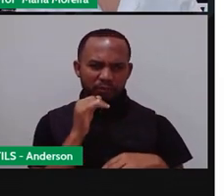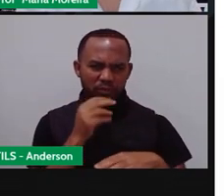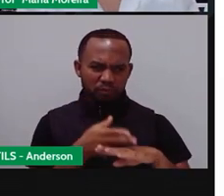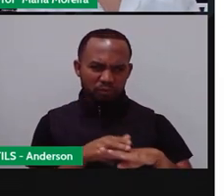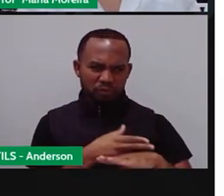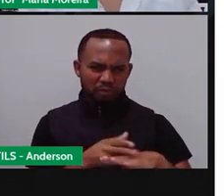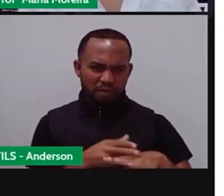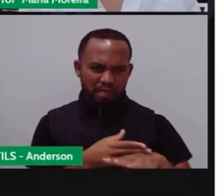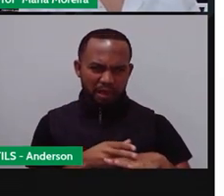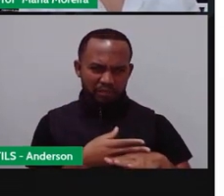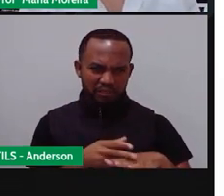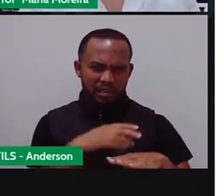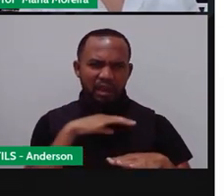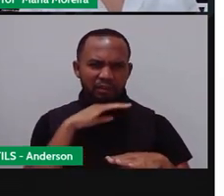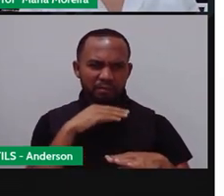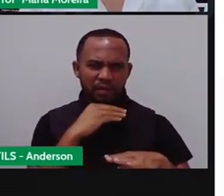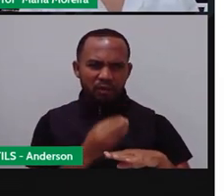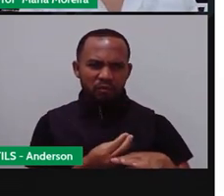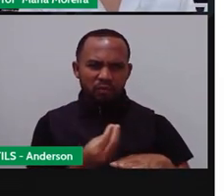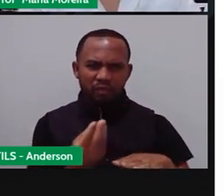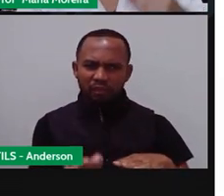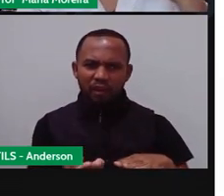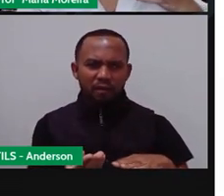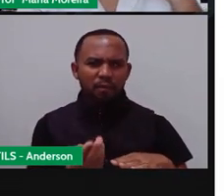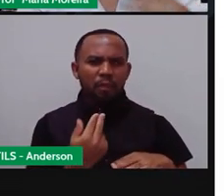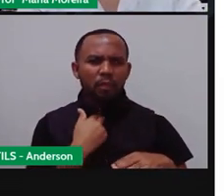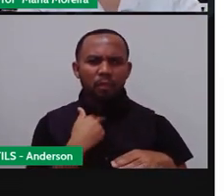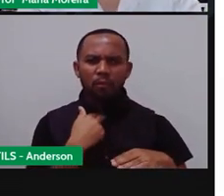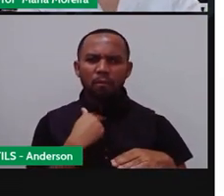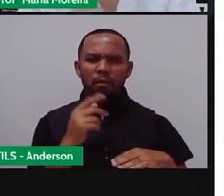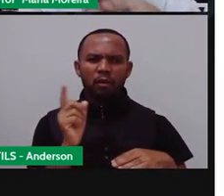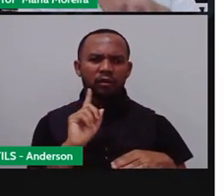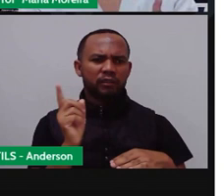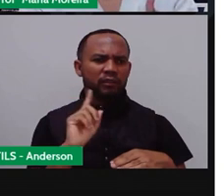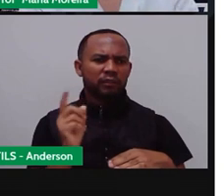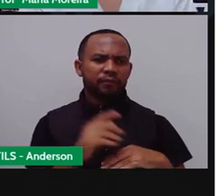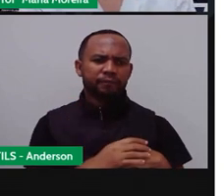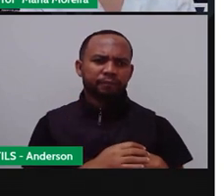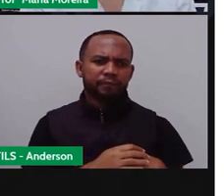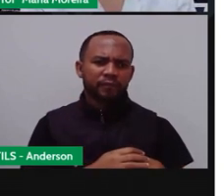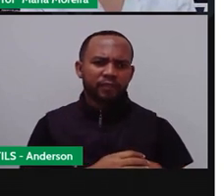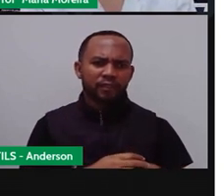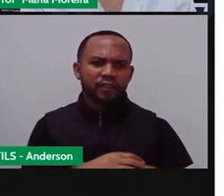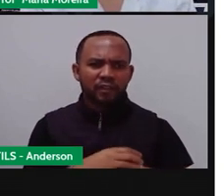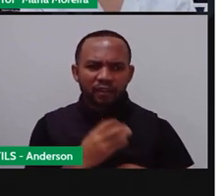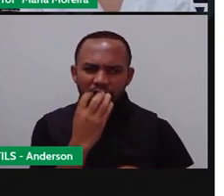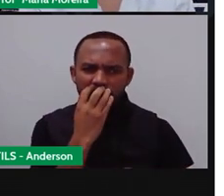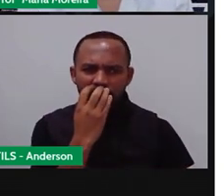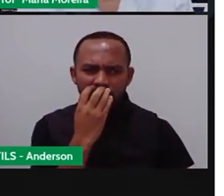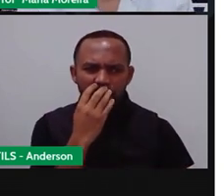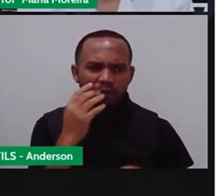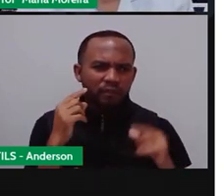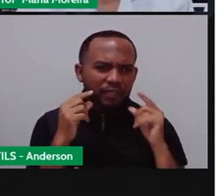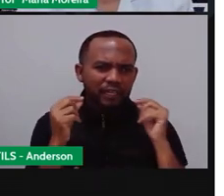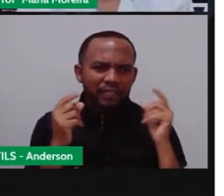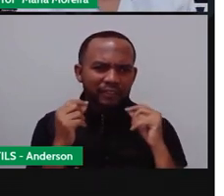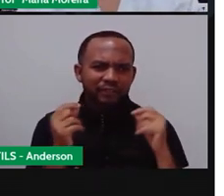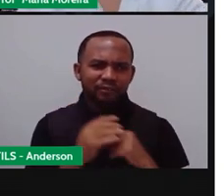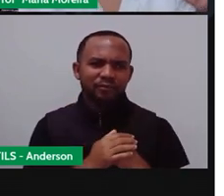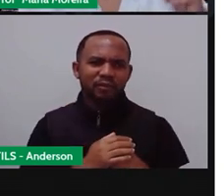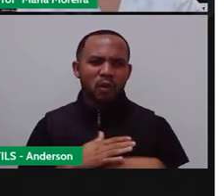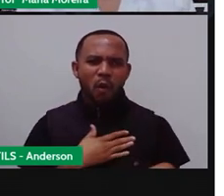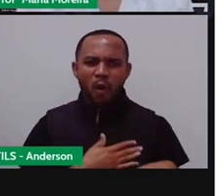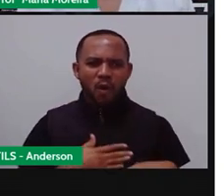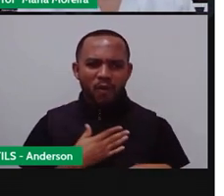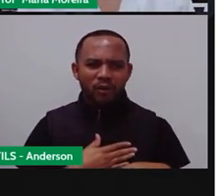Chocolate, em hipótese nenhuma, é feito, né? É feito para o humano. Ele não é para ser dado para o cachorro nem para o gato. Ah, mas o cachorrinho gosta,